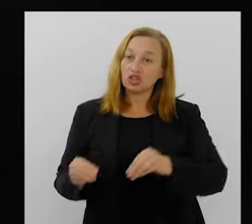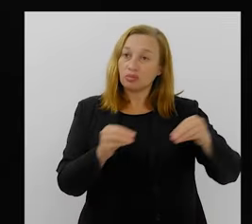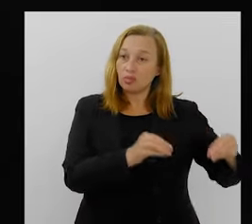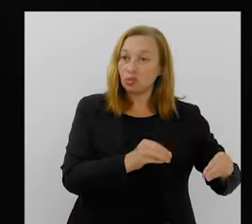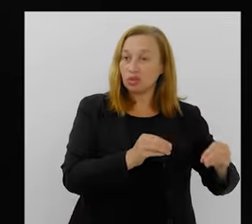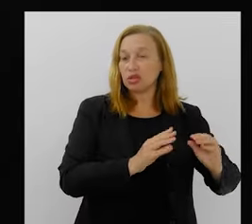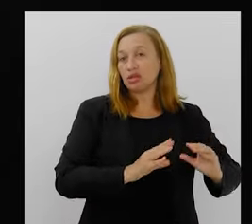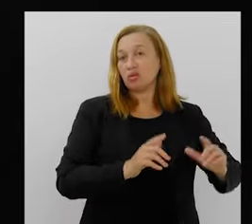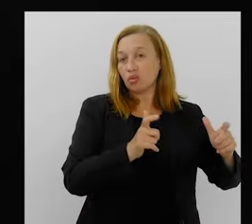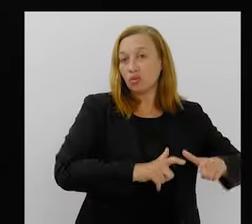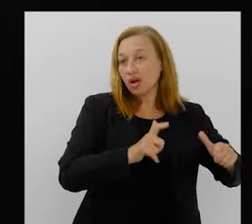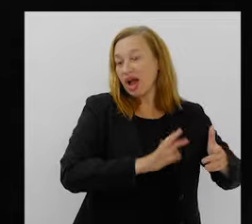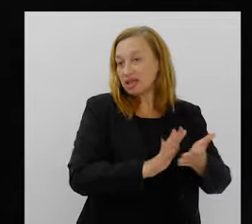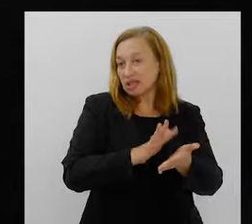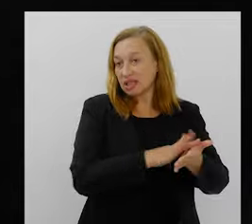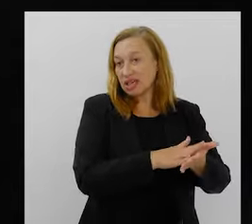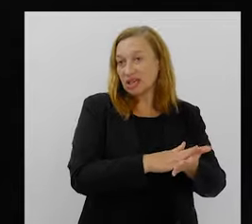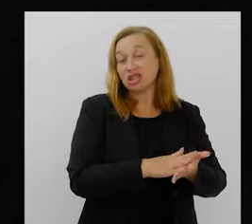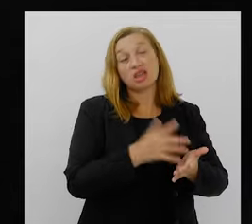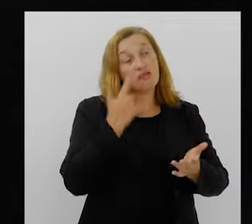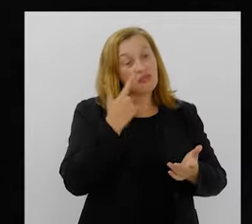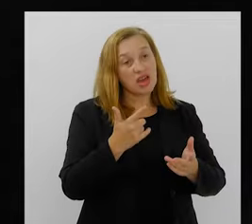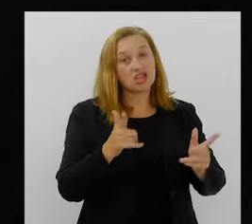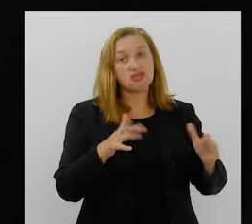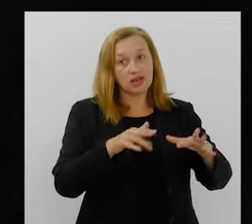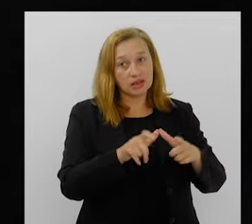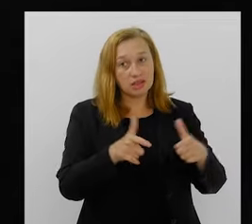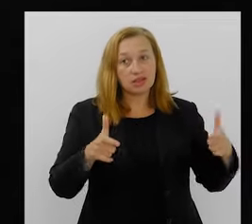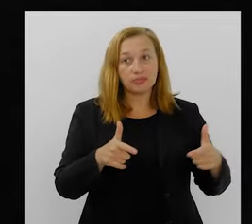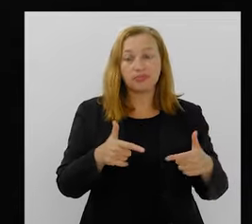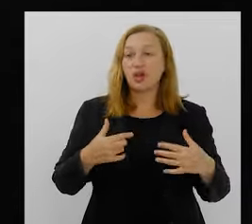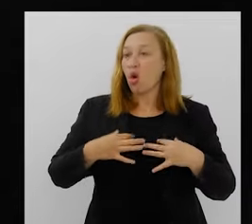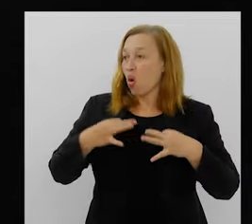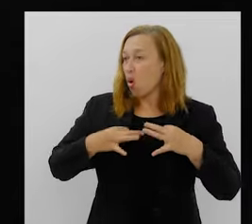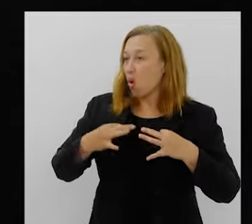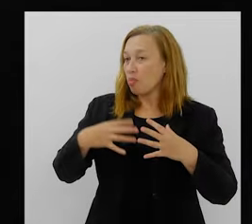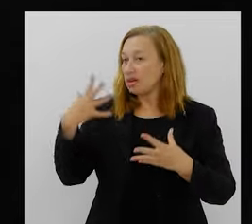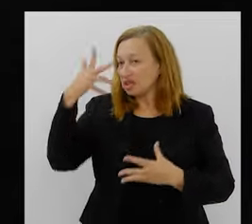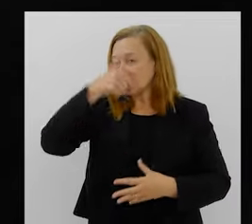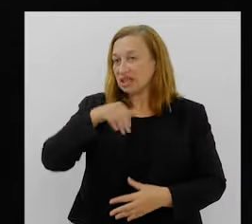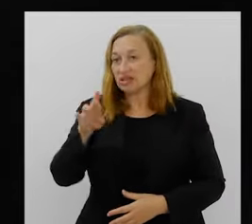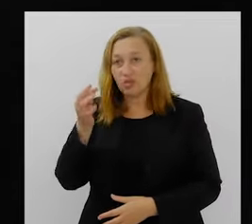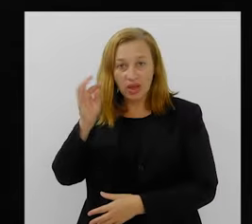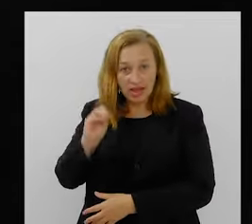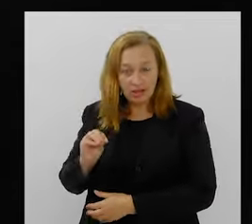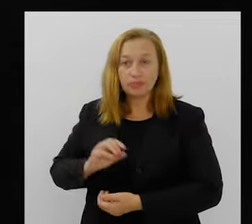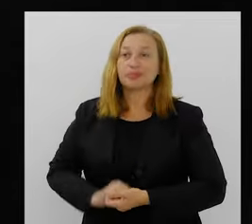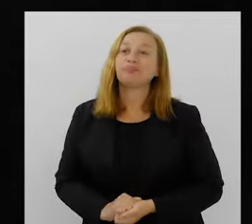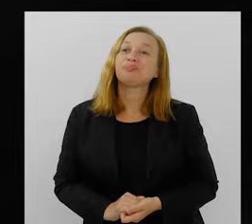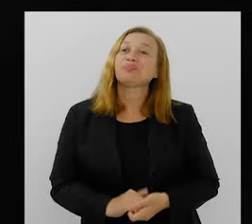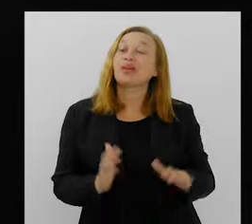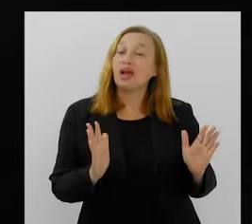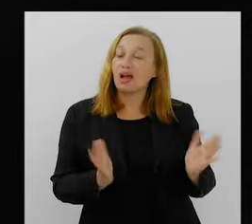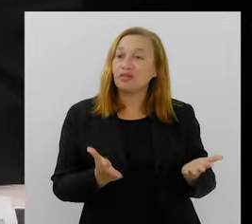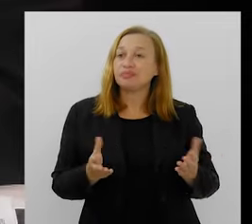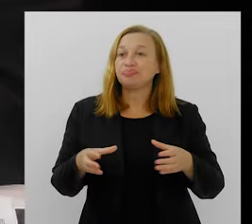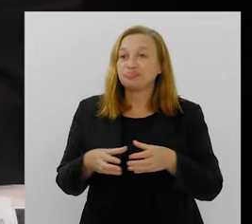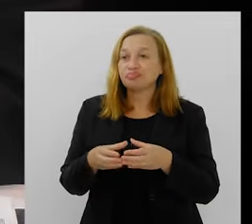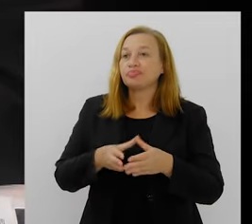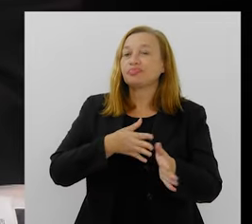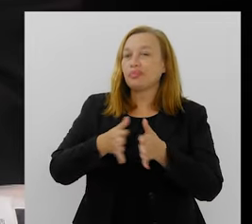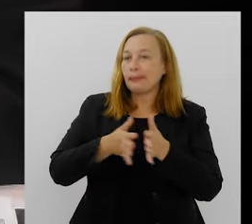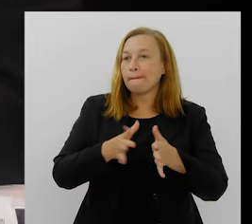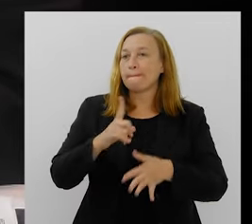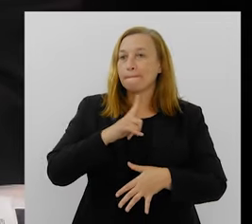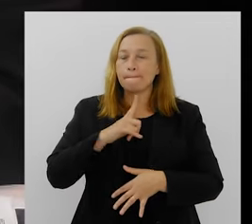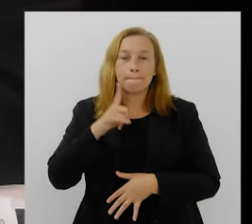diferença absurda, gigantesca. E eu vesti roupas lindíssimas do Renato. É, agora também o grupo de